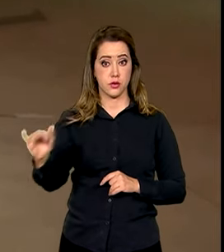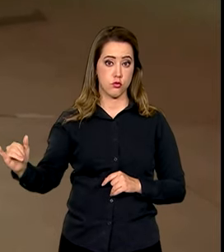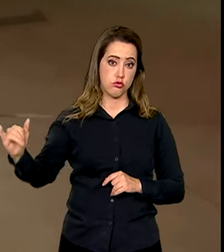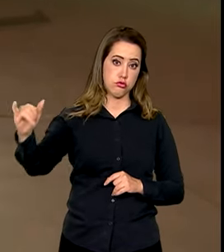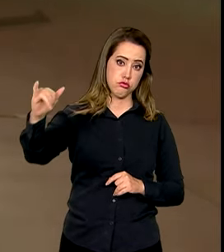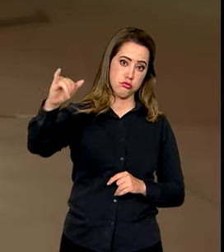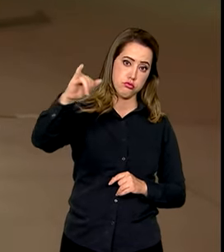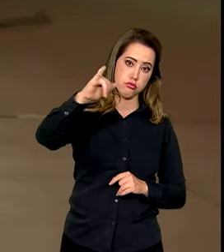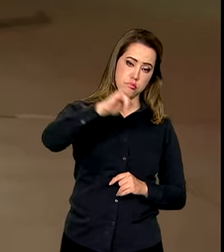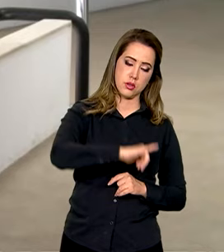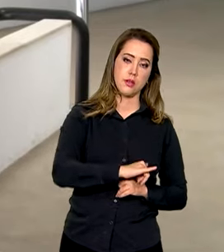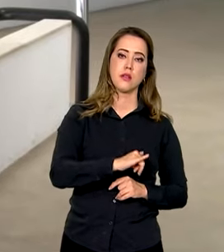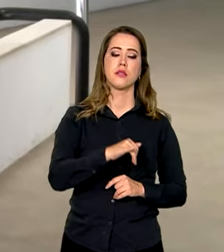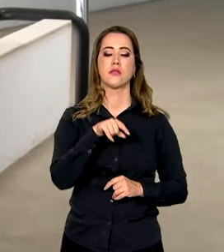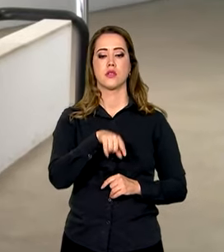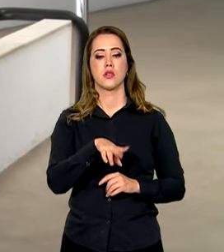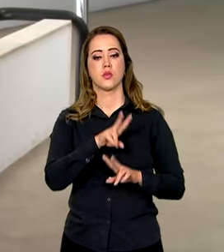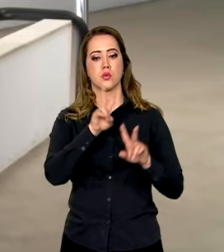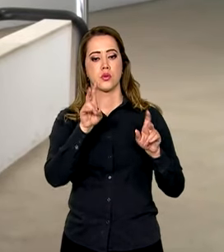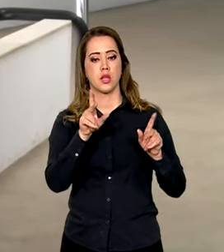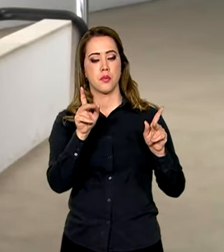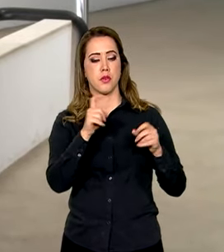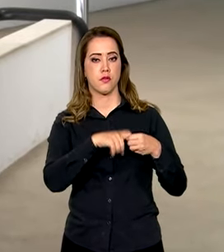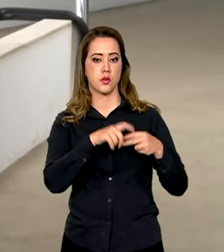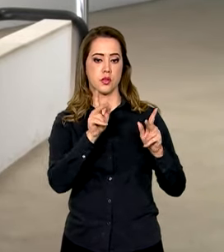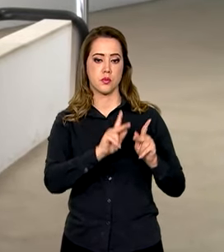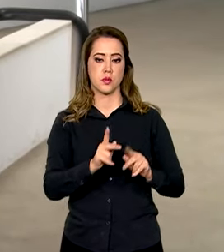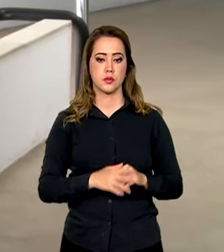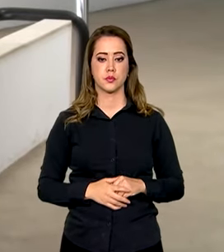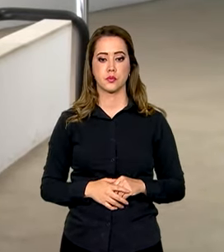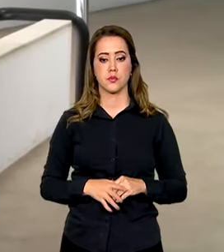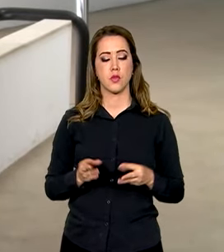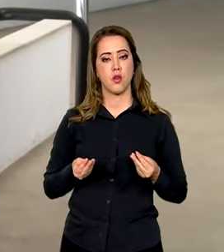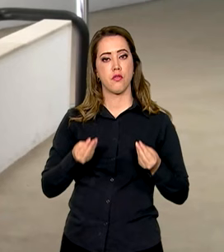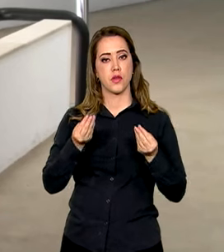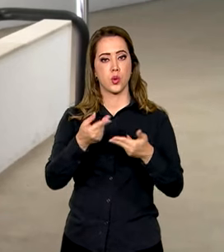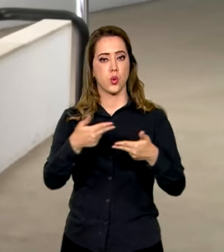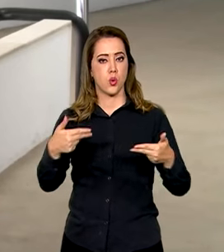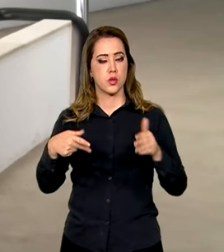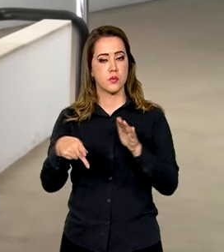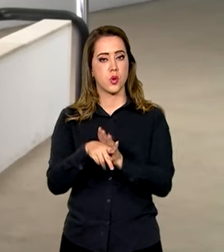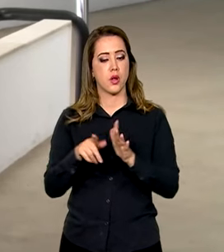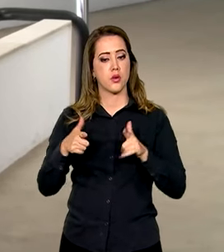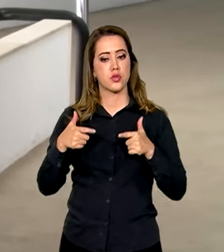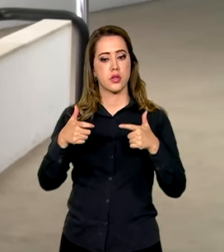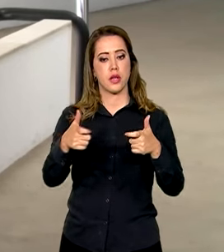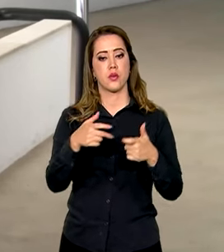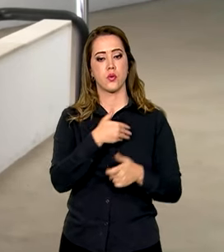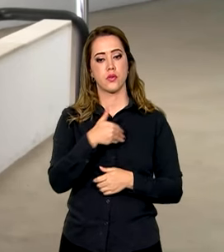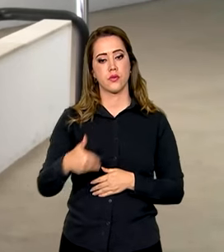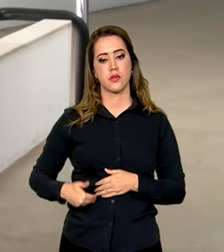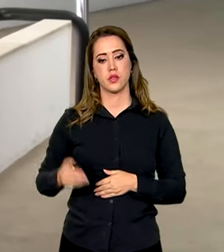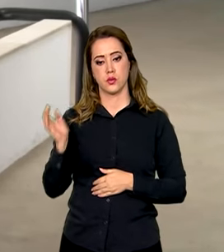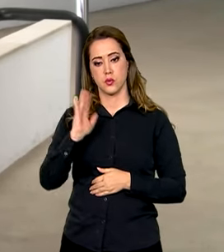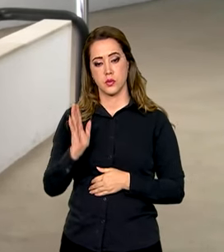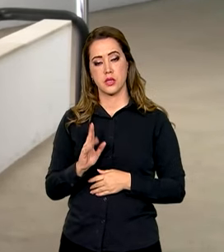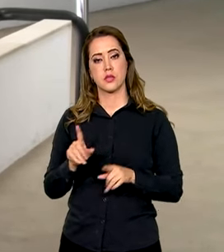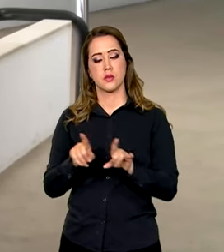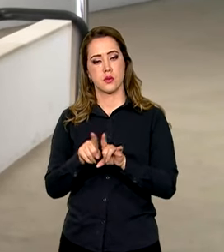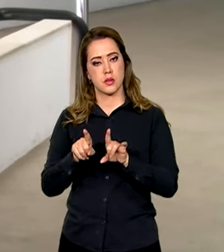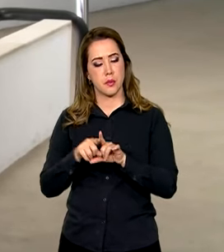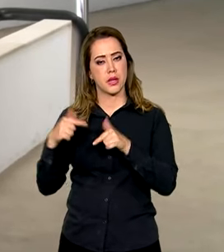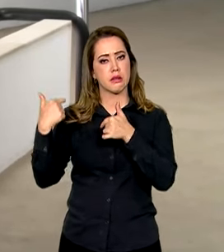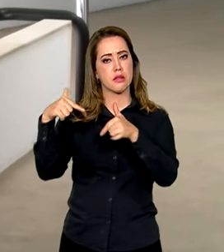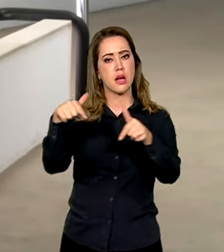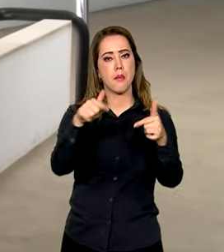da Operação Voltando em Paz. Além do resgate e do envio de insumos para a zona de conflito, o governo brasileiro também tem